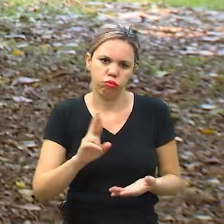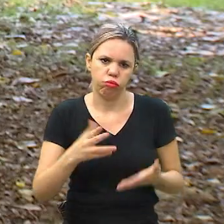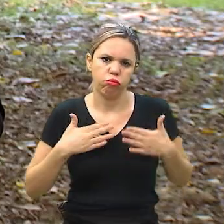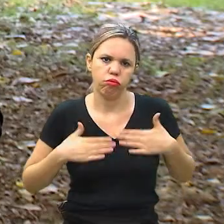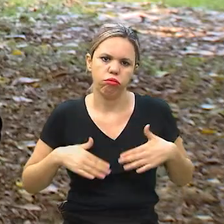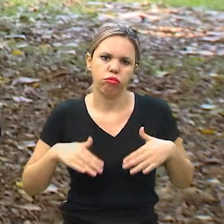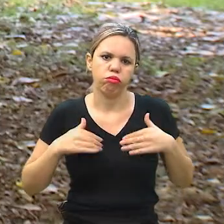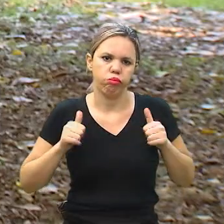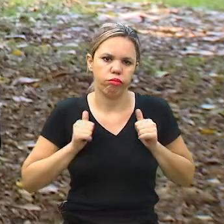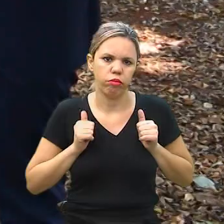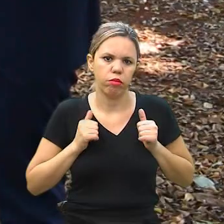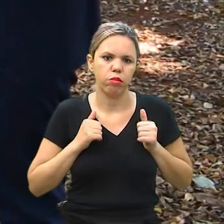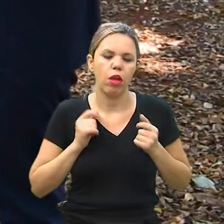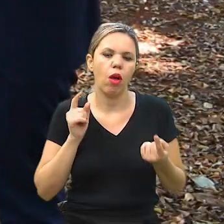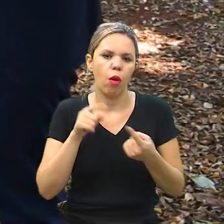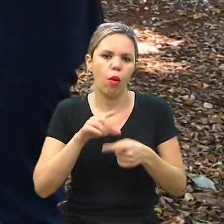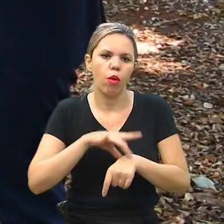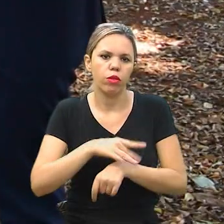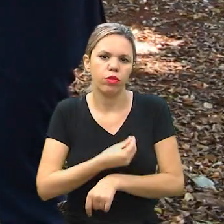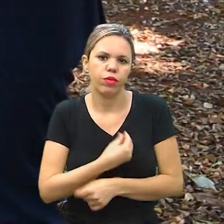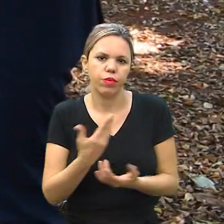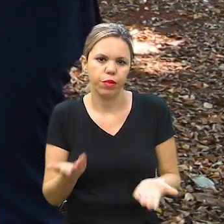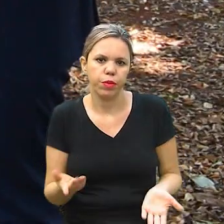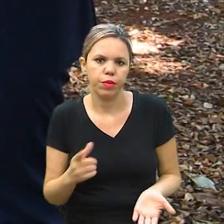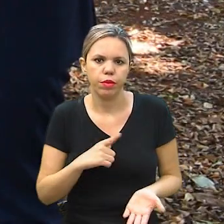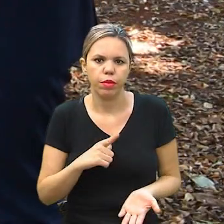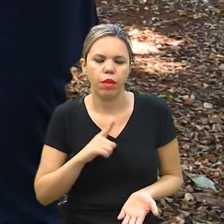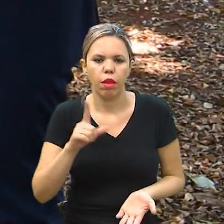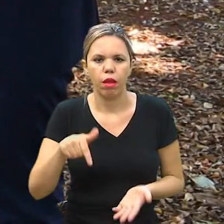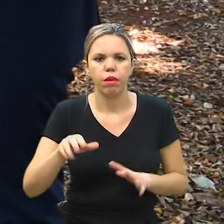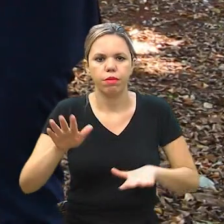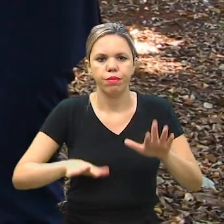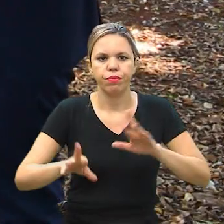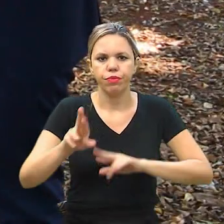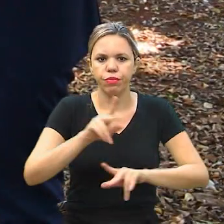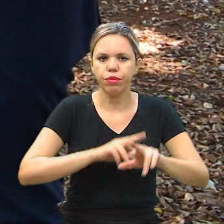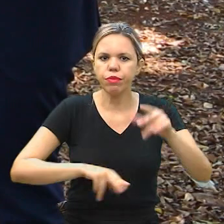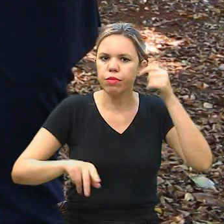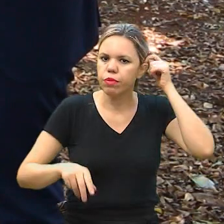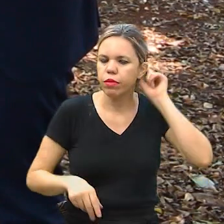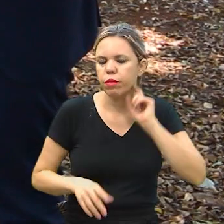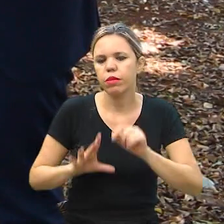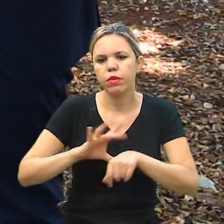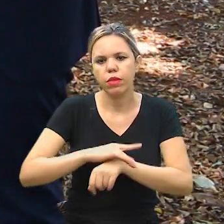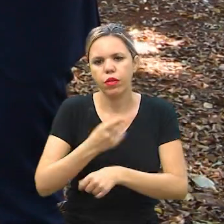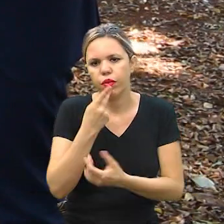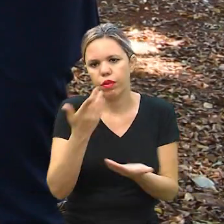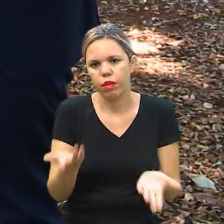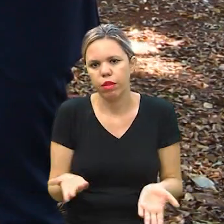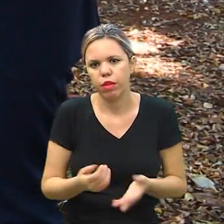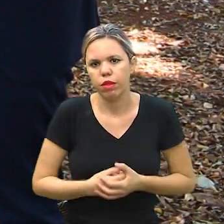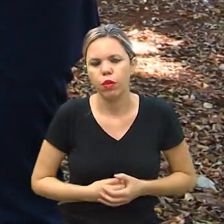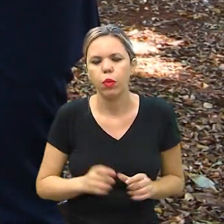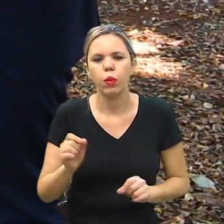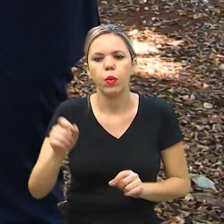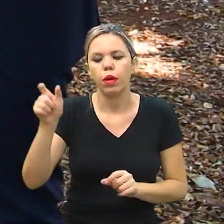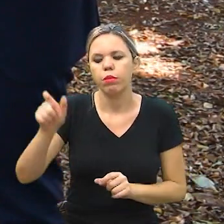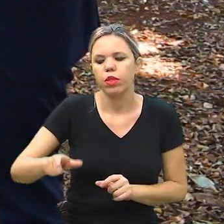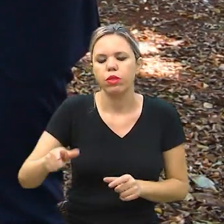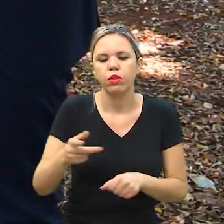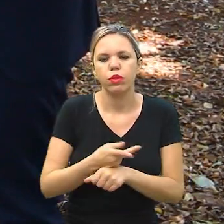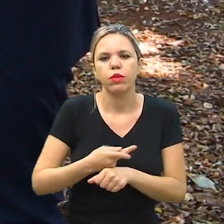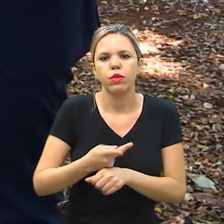É exatamente isso, que é um seguro de vida. Existe essa variedade nos seguros, como você está dizendo. O que a pessoa deve